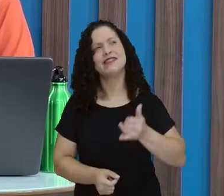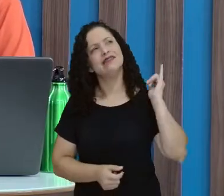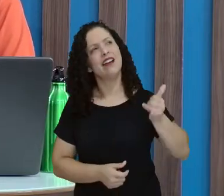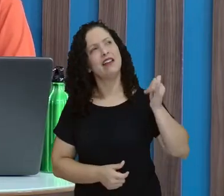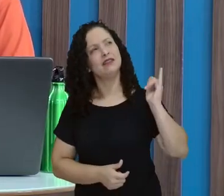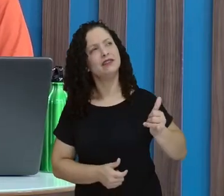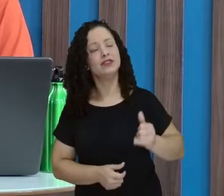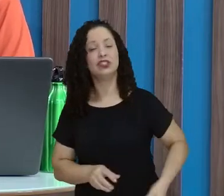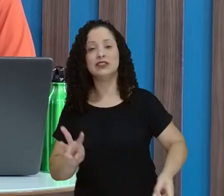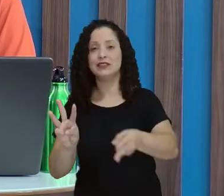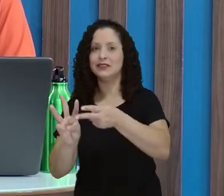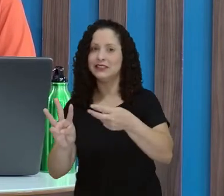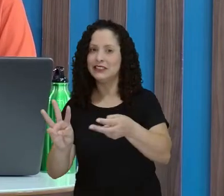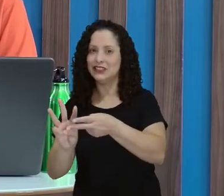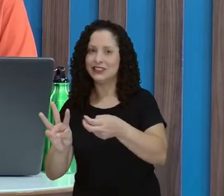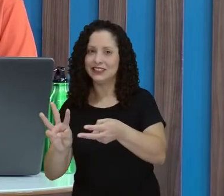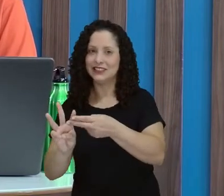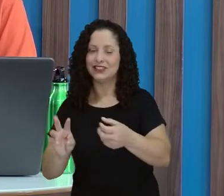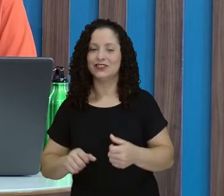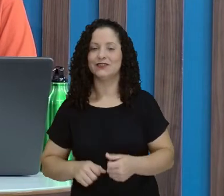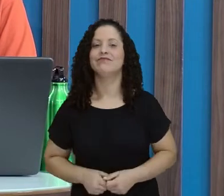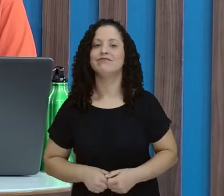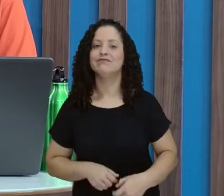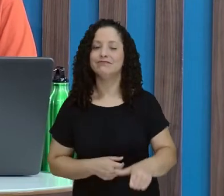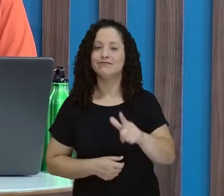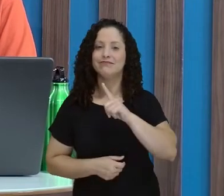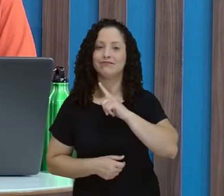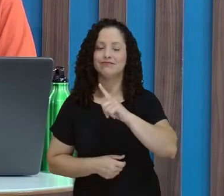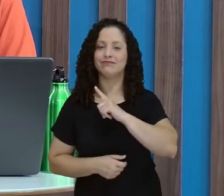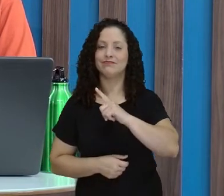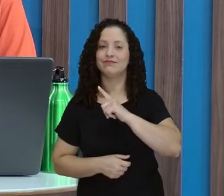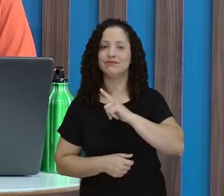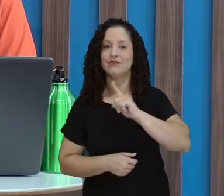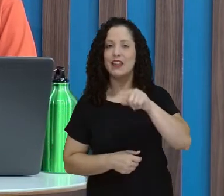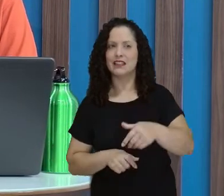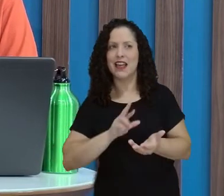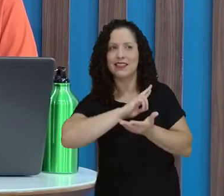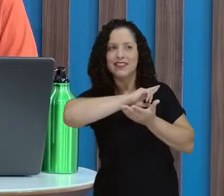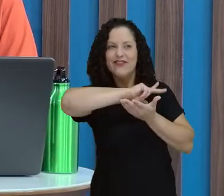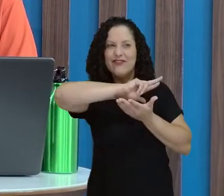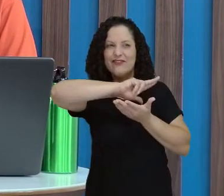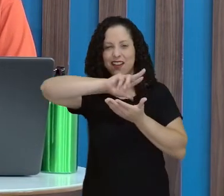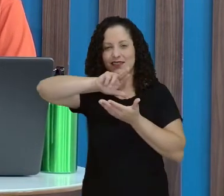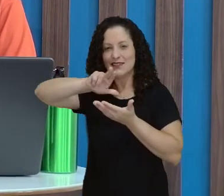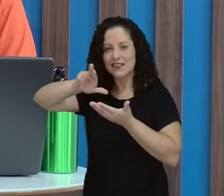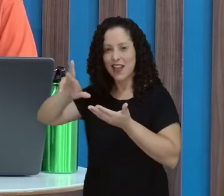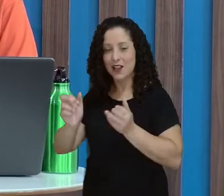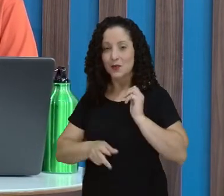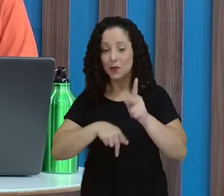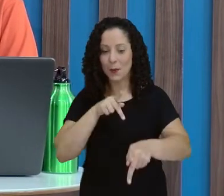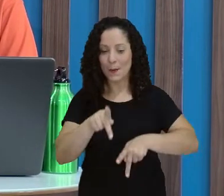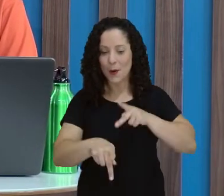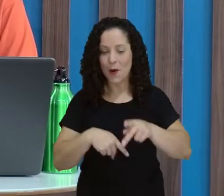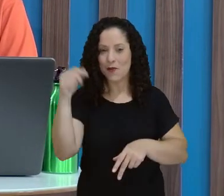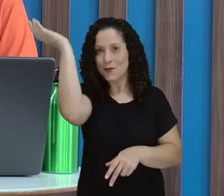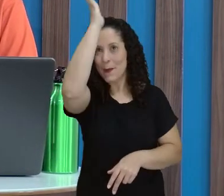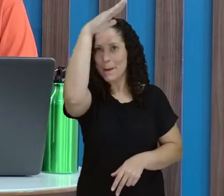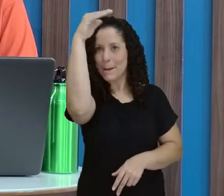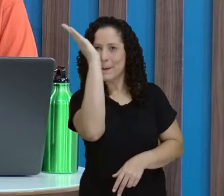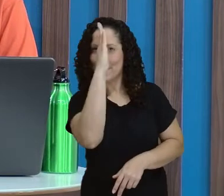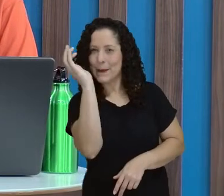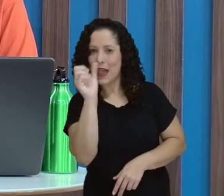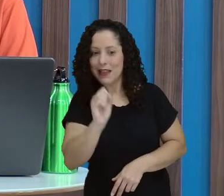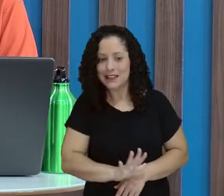professora Sinara, a gente tem, não é? Essa diversidade, não é? Do povo brasileiro, não é?